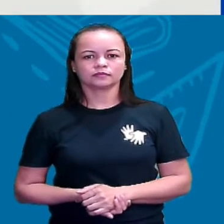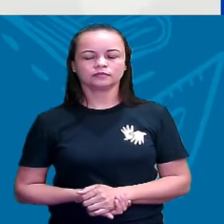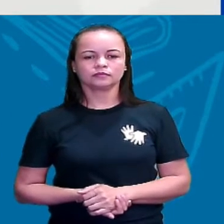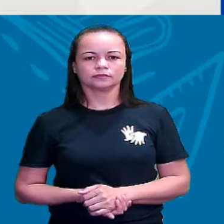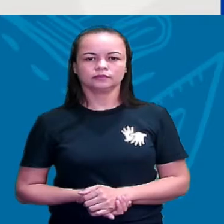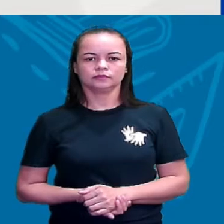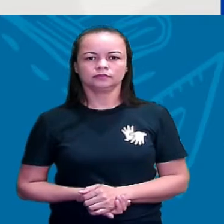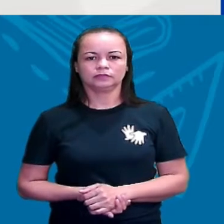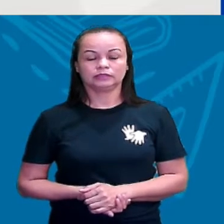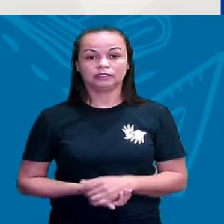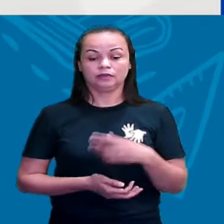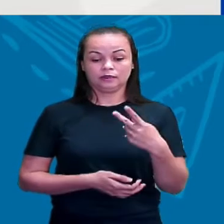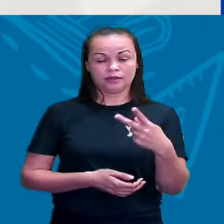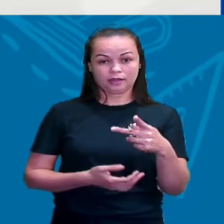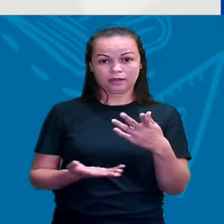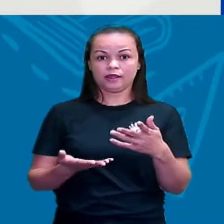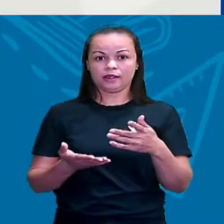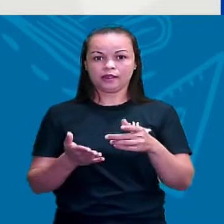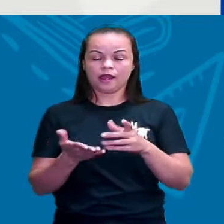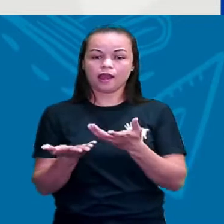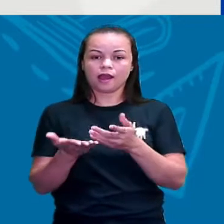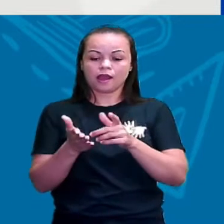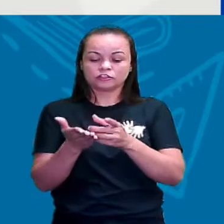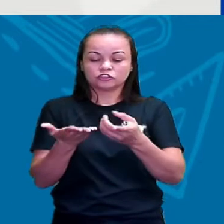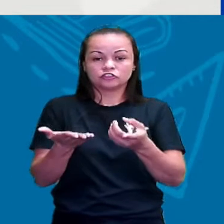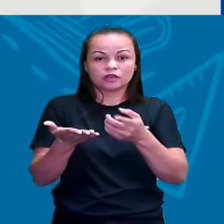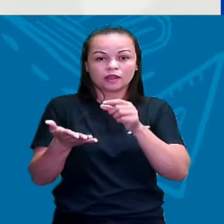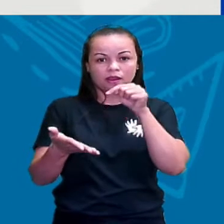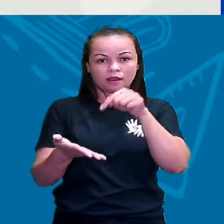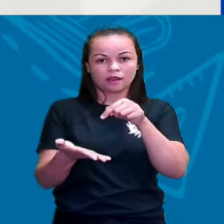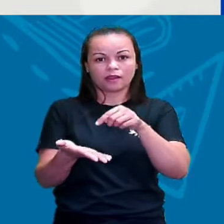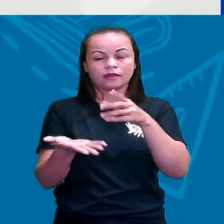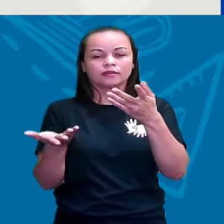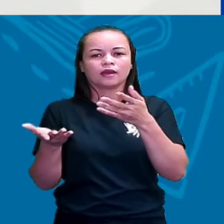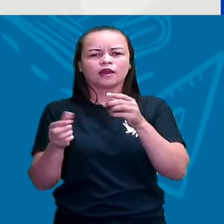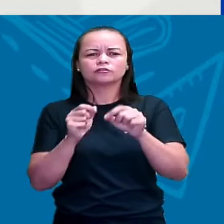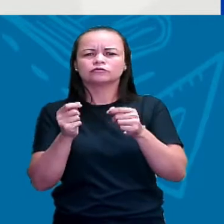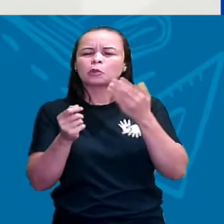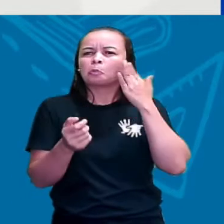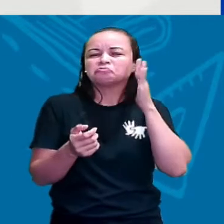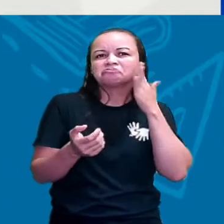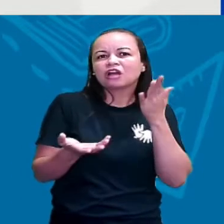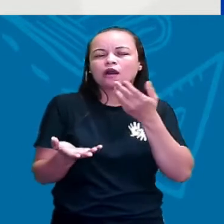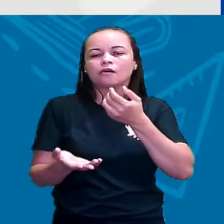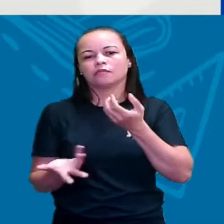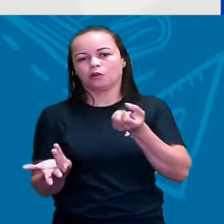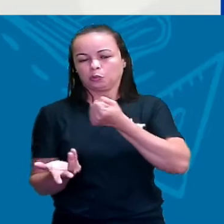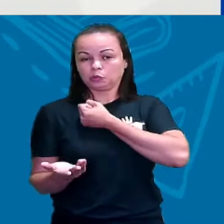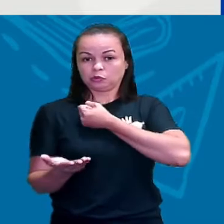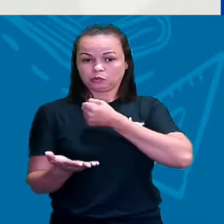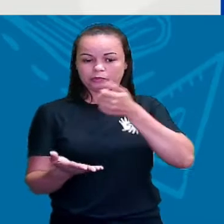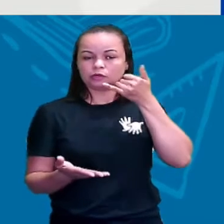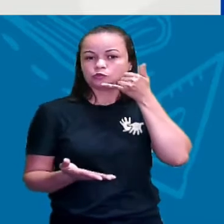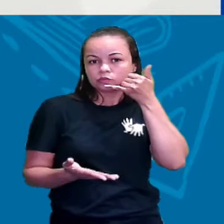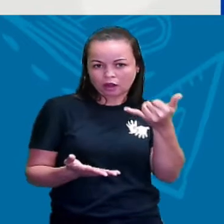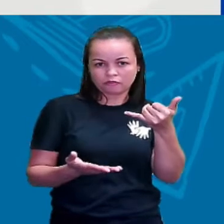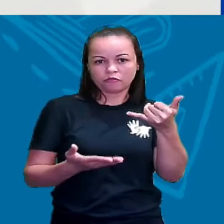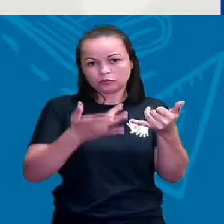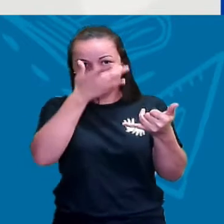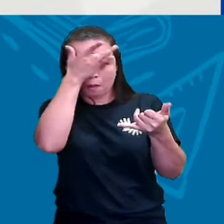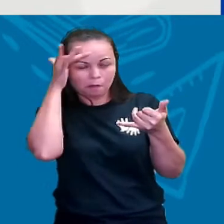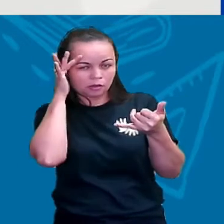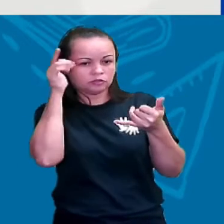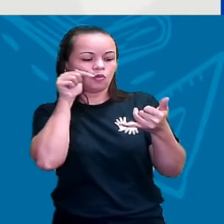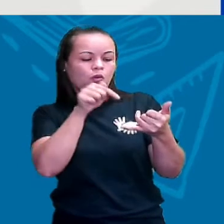Aqui a agenda, que eu tinha dado esse exemplo para vocês. Caso a gente não saiba o telefone de uma pessoa, a gente vai lá na agenda e procura